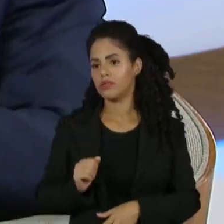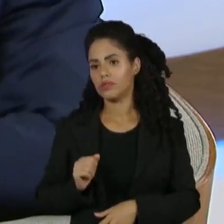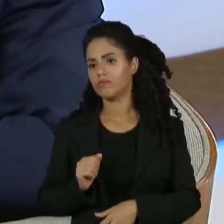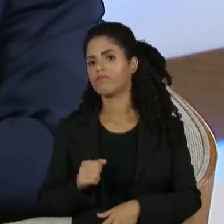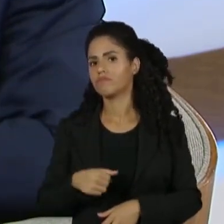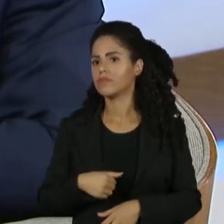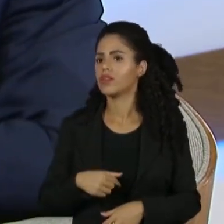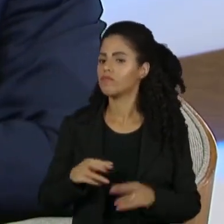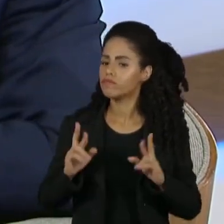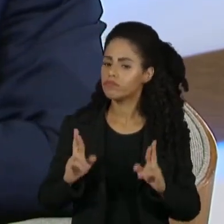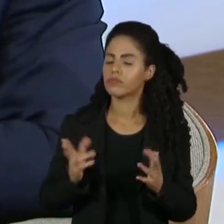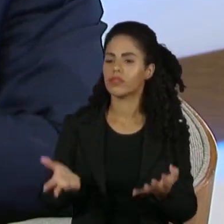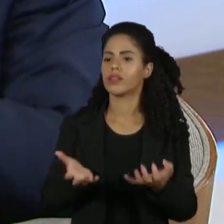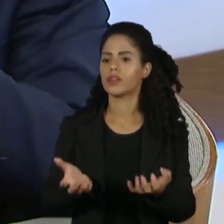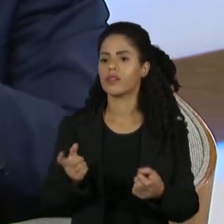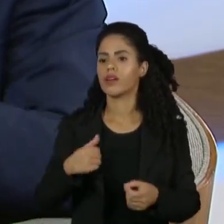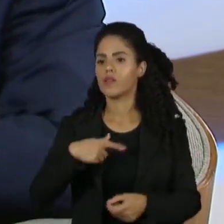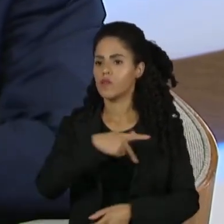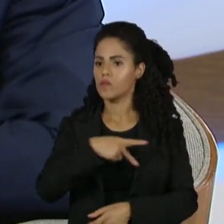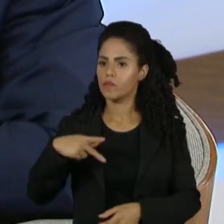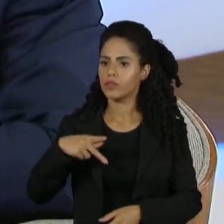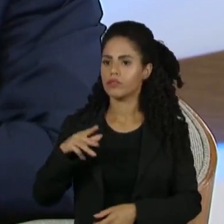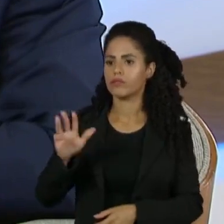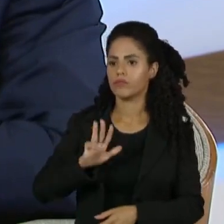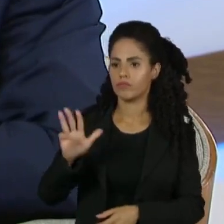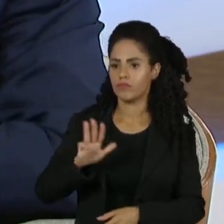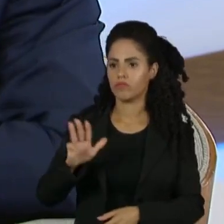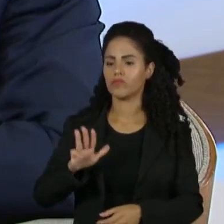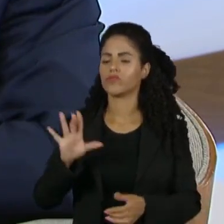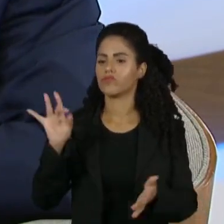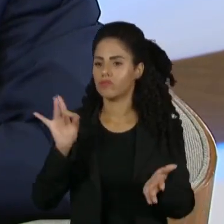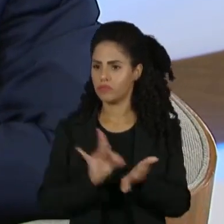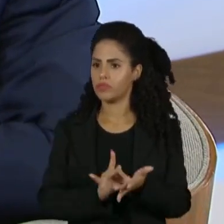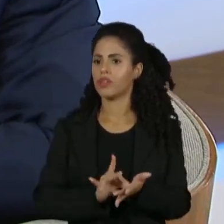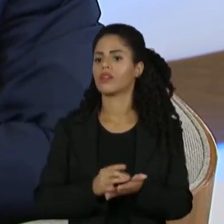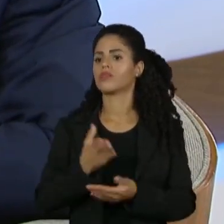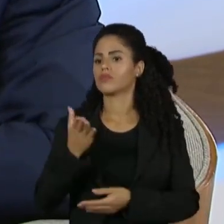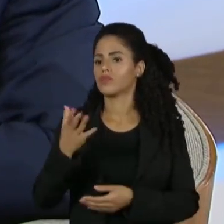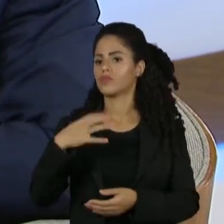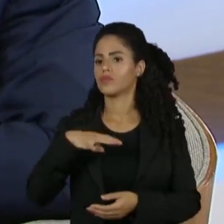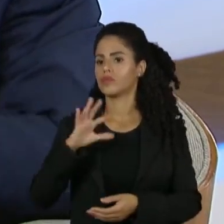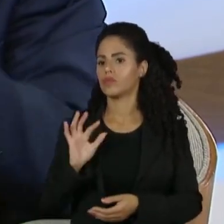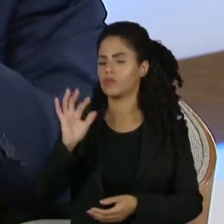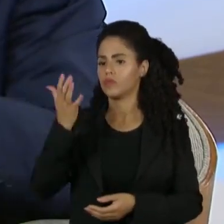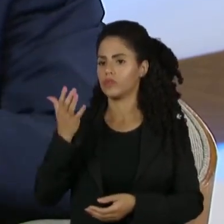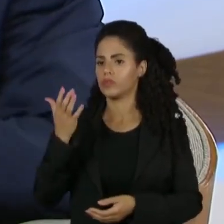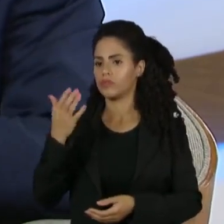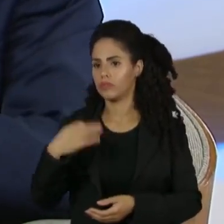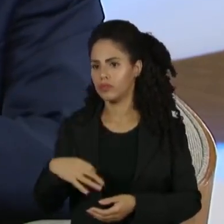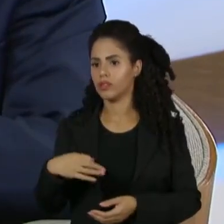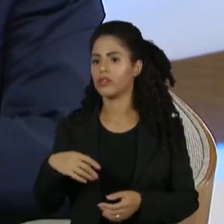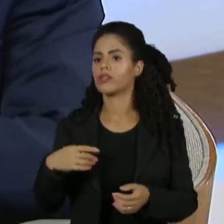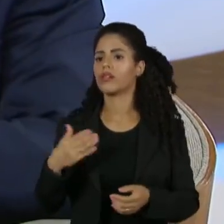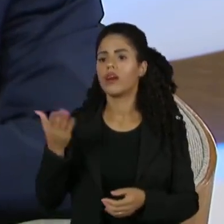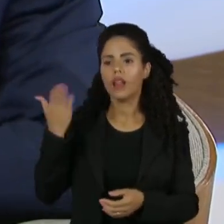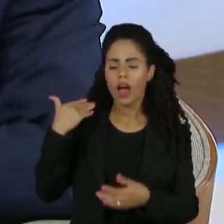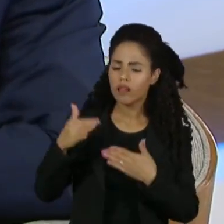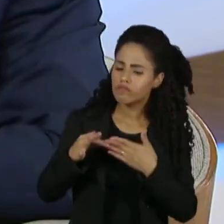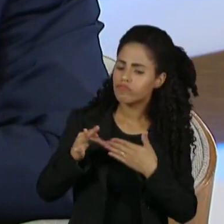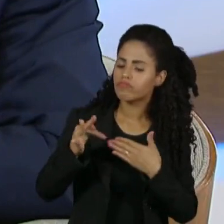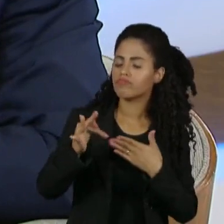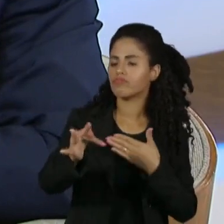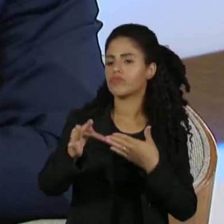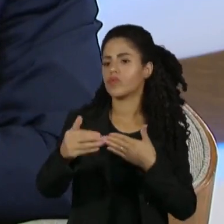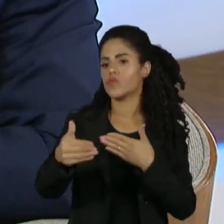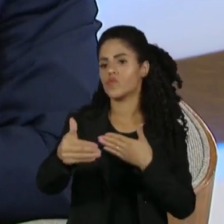espero que o presidente possa, de fato, considerar essa hipótese e que no momento, lá na frente,